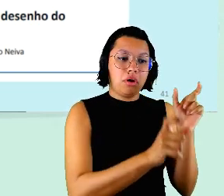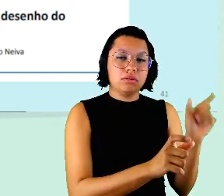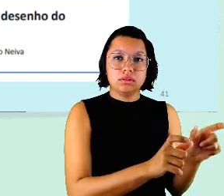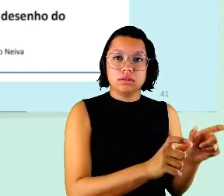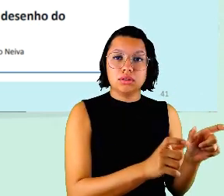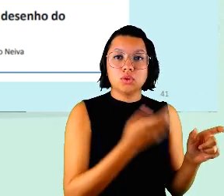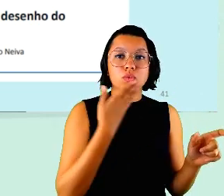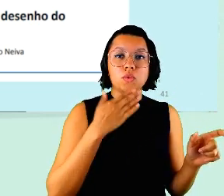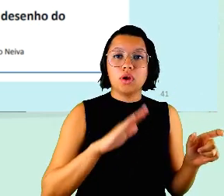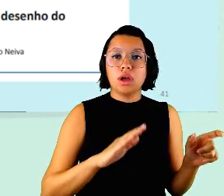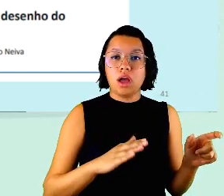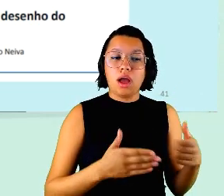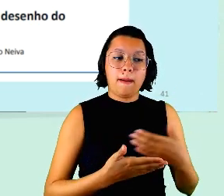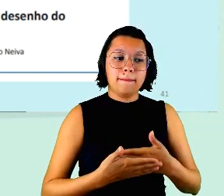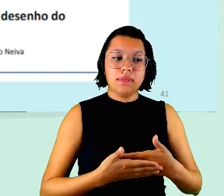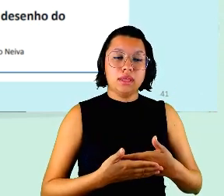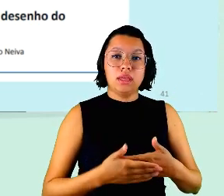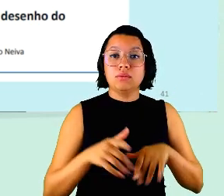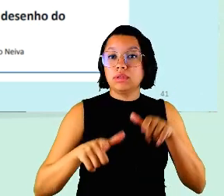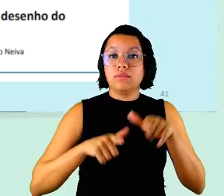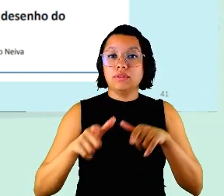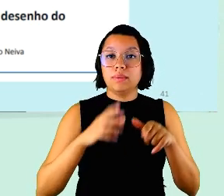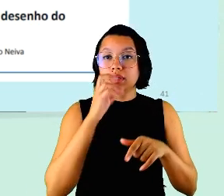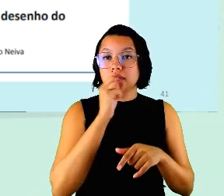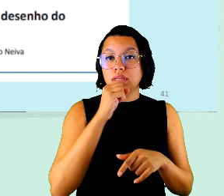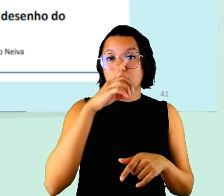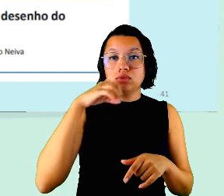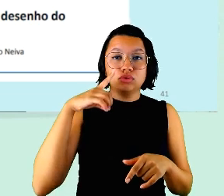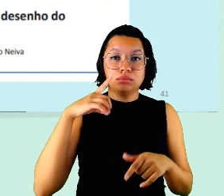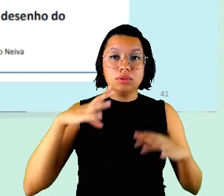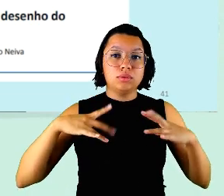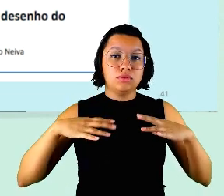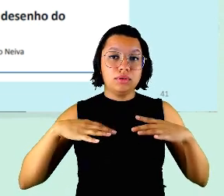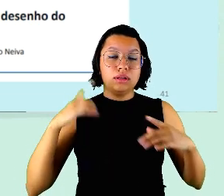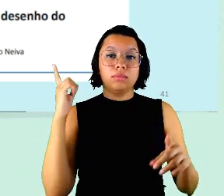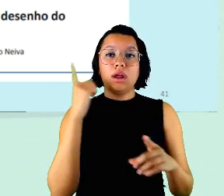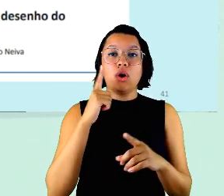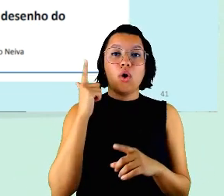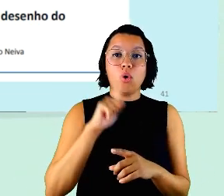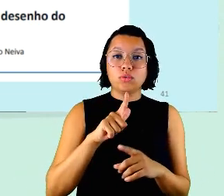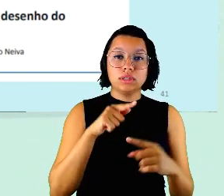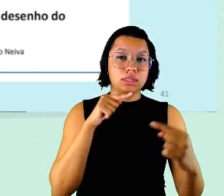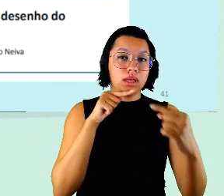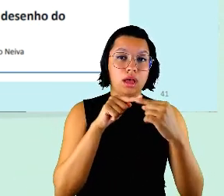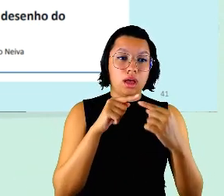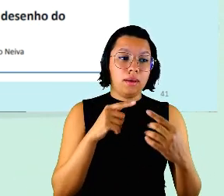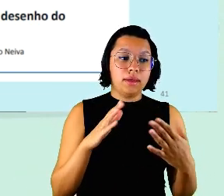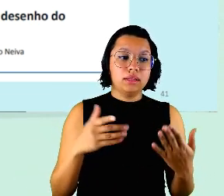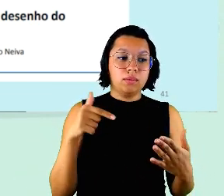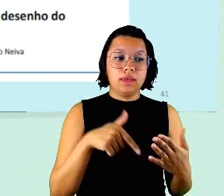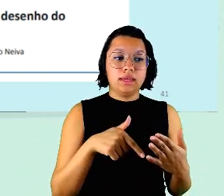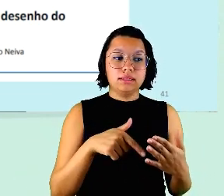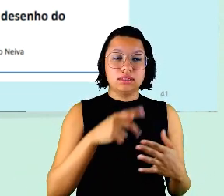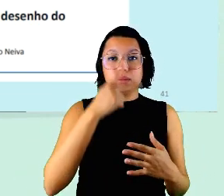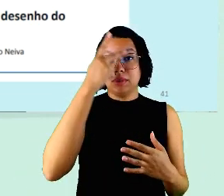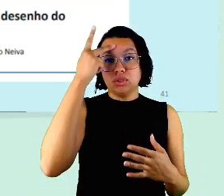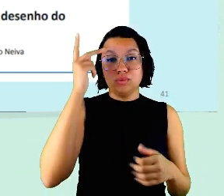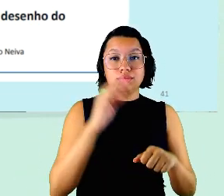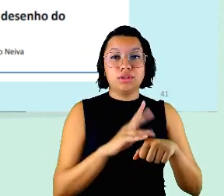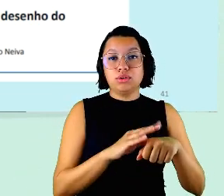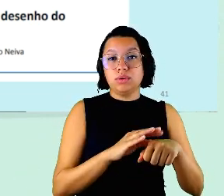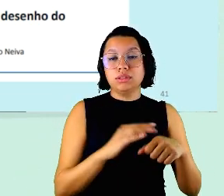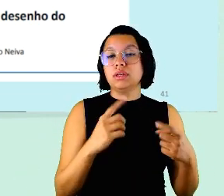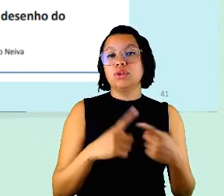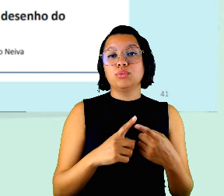viram que essas pessoas estavam trabalhando sábado, domingo e feriados para dar conta da meta certo? então essas pessoas adoeceram porque elas